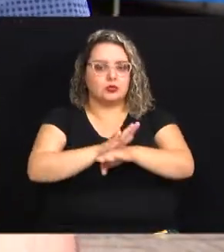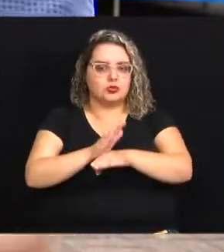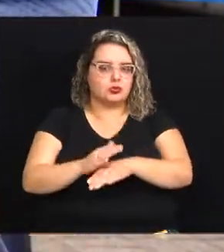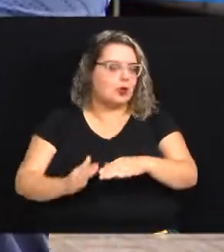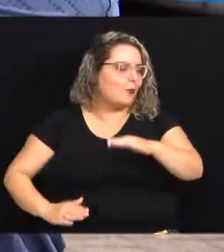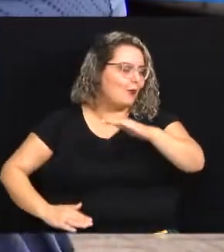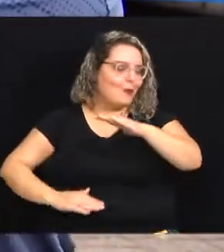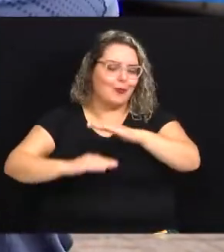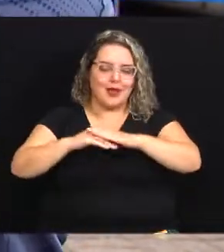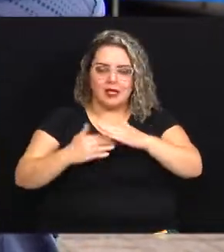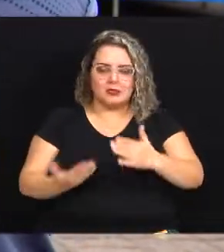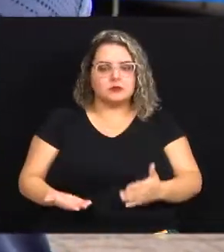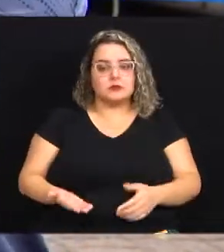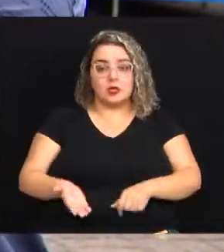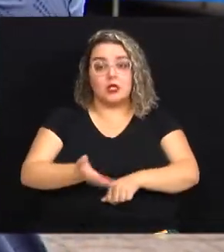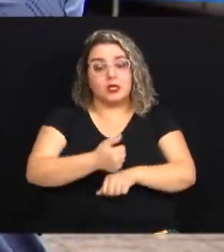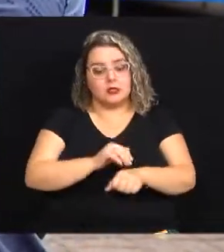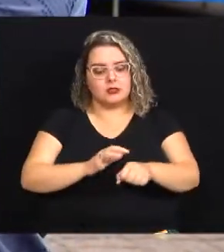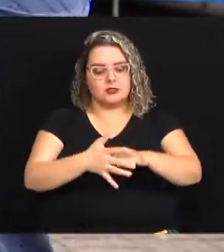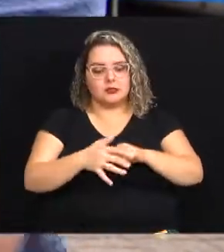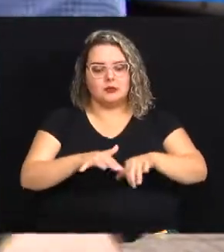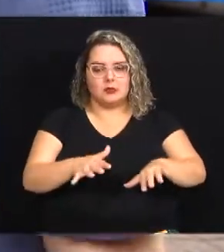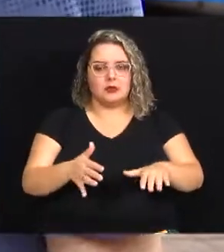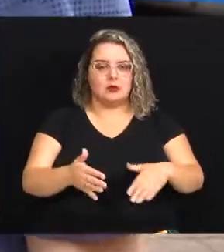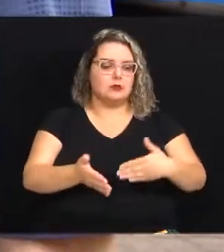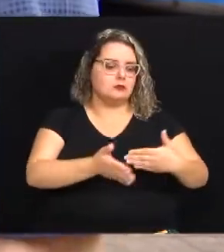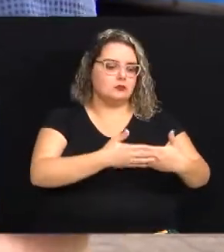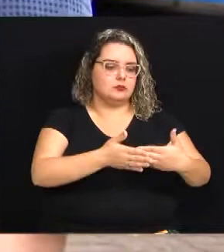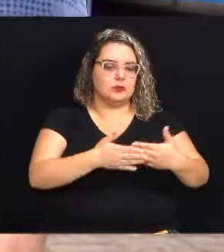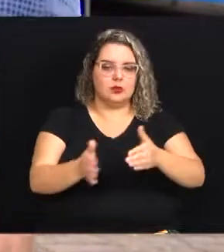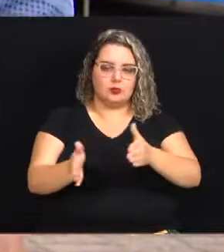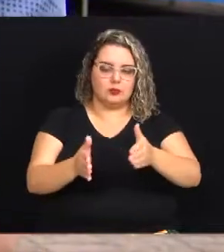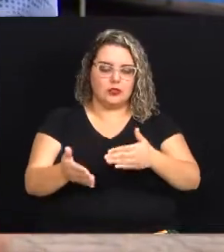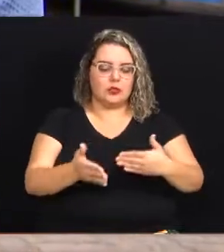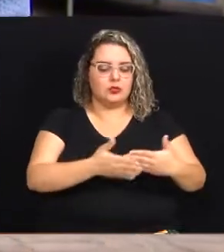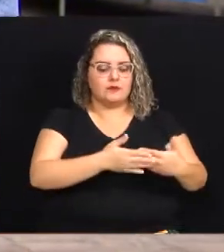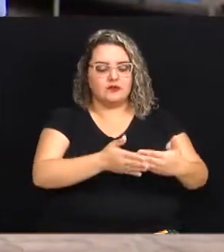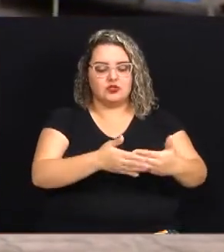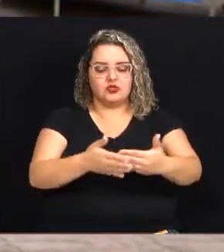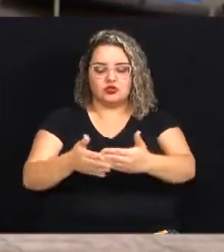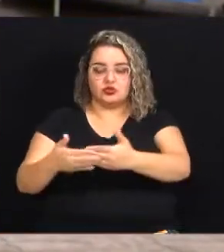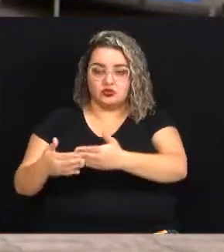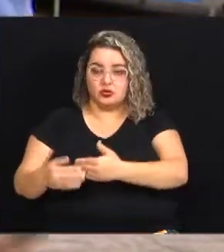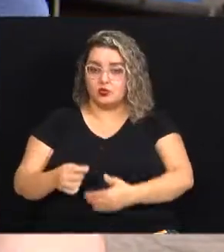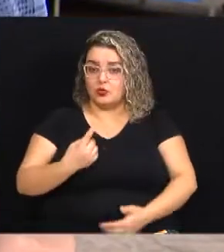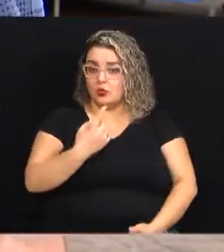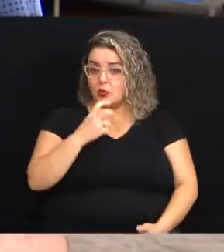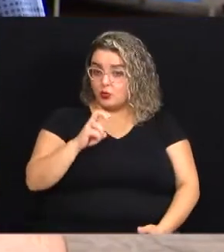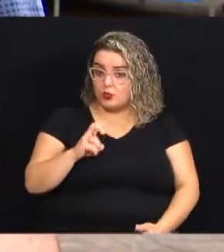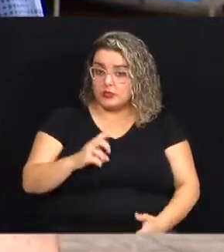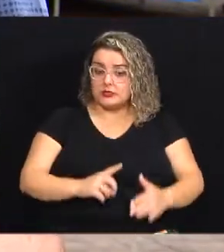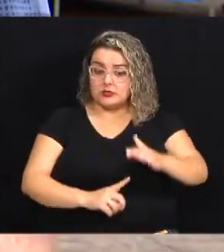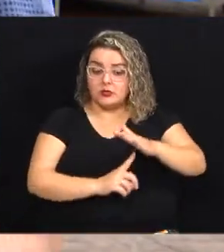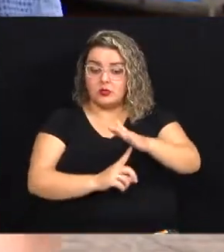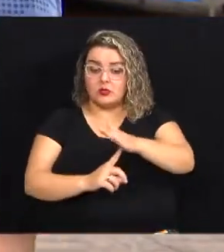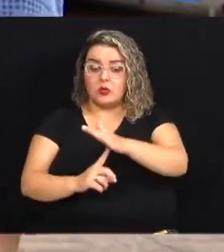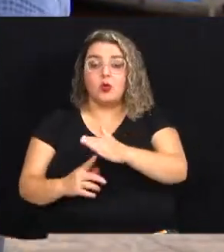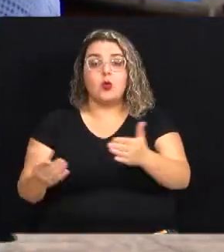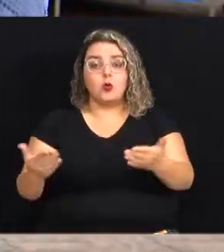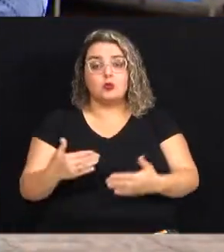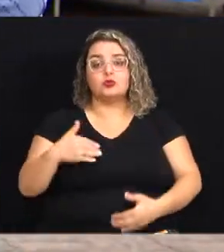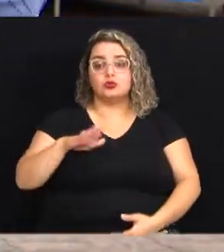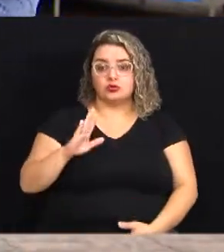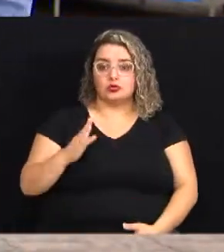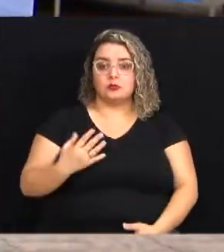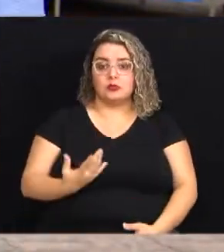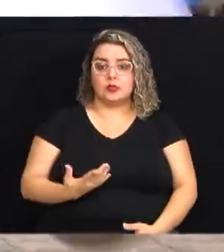claro que antes durante a pandemia fechou muitas coisas. Nós estávamos ali com apenas 15 feiras. Hoje nós já estamos com